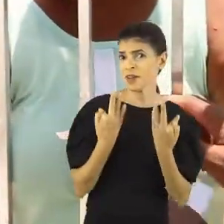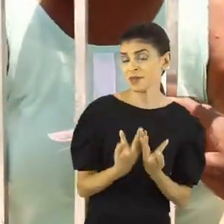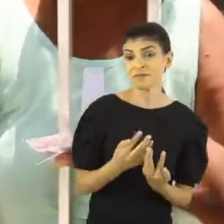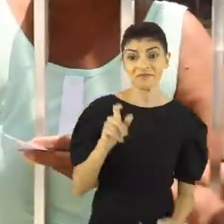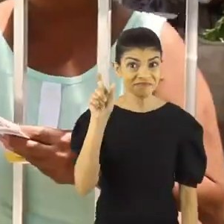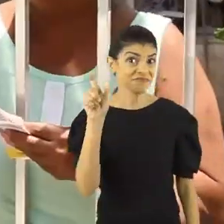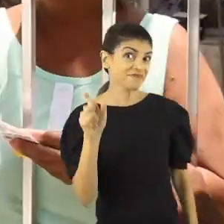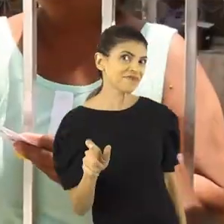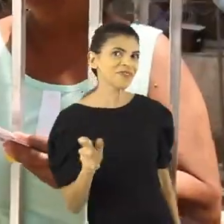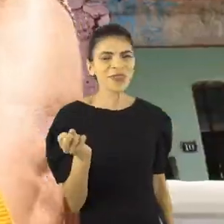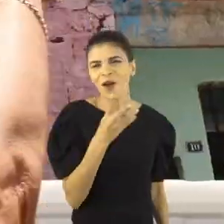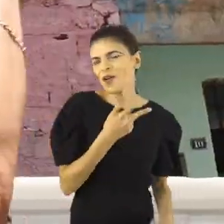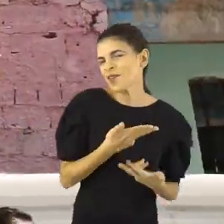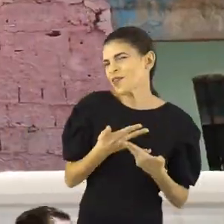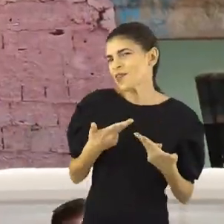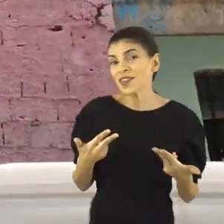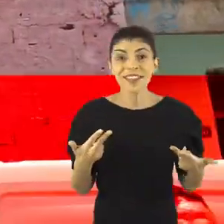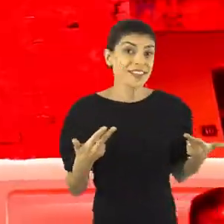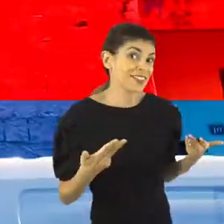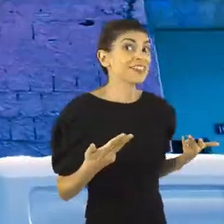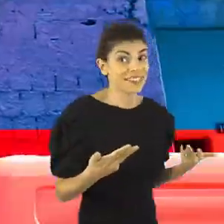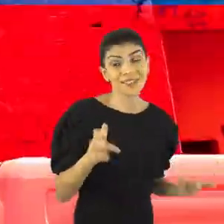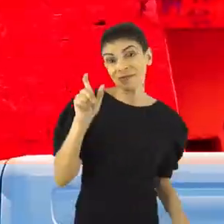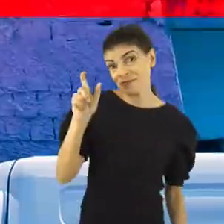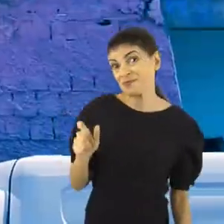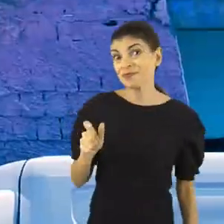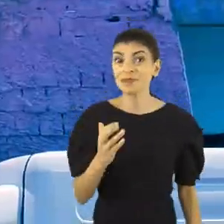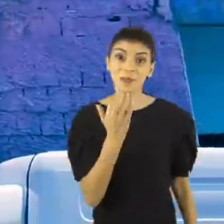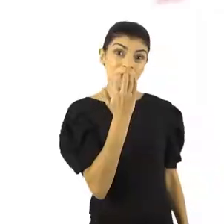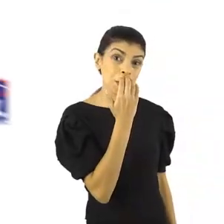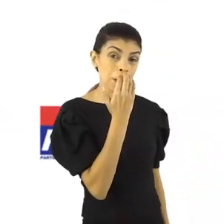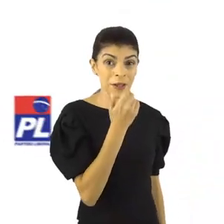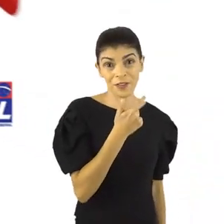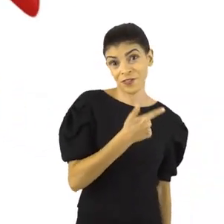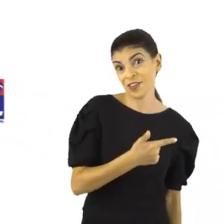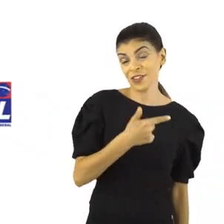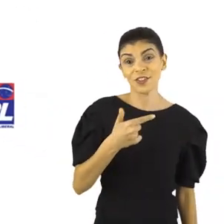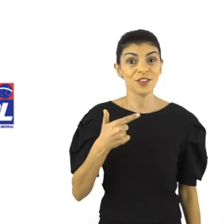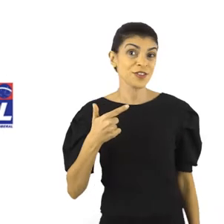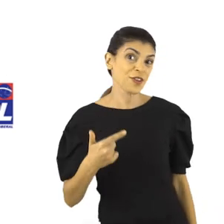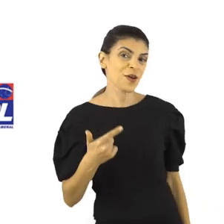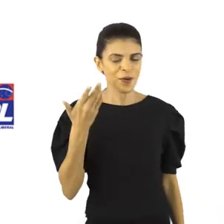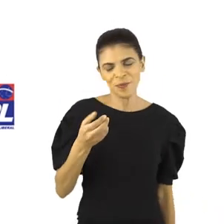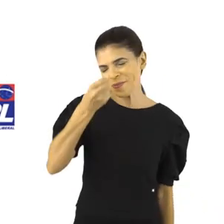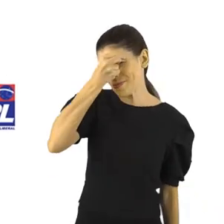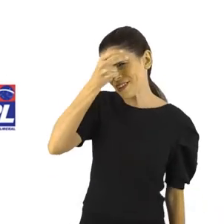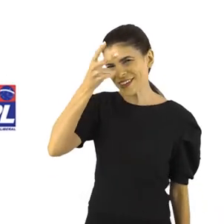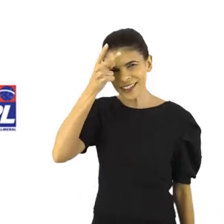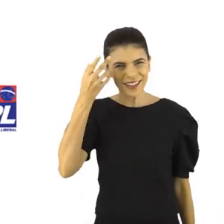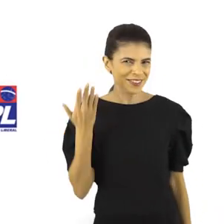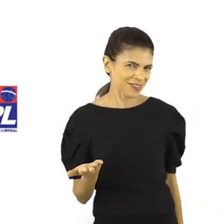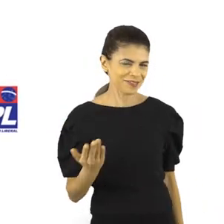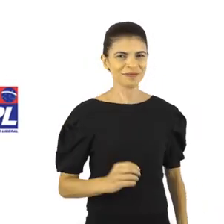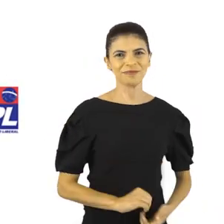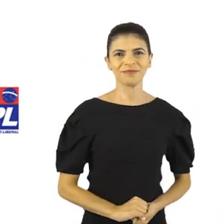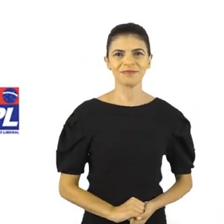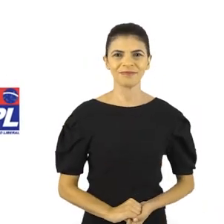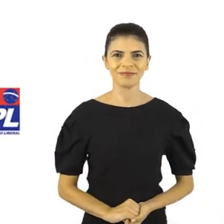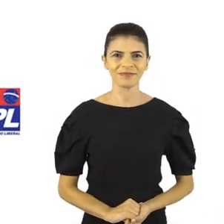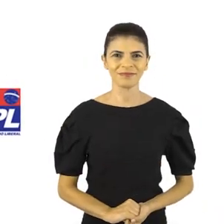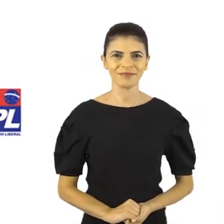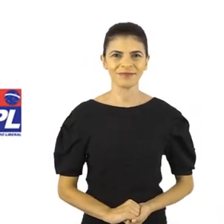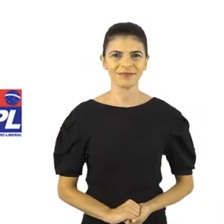segurar a novidade vem da gente. Esse é o nosso